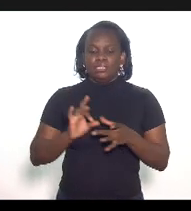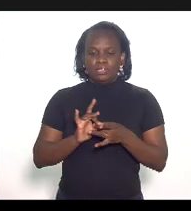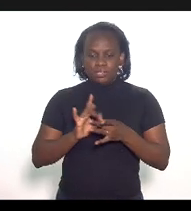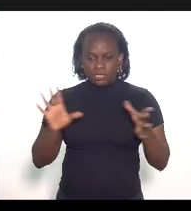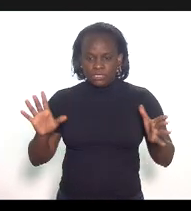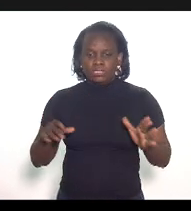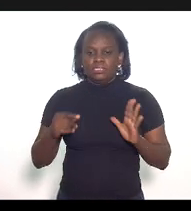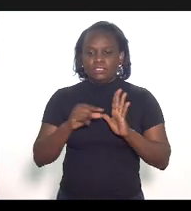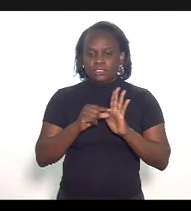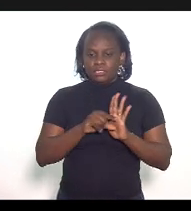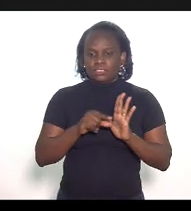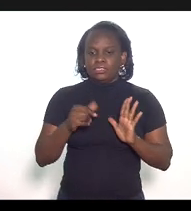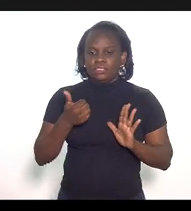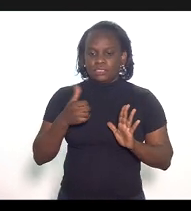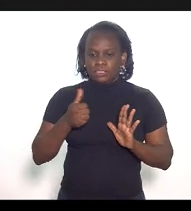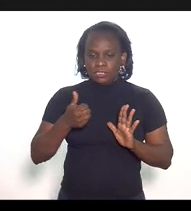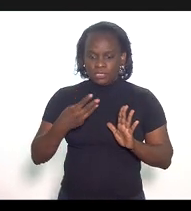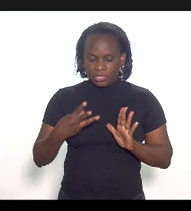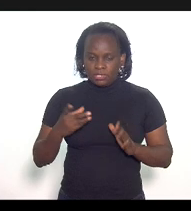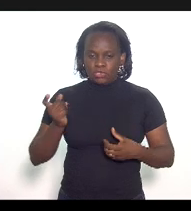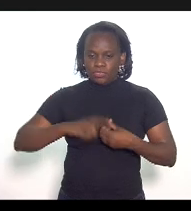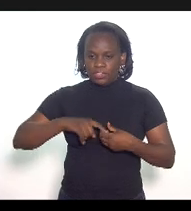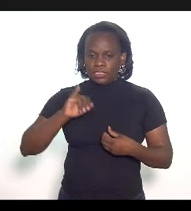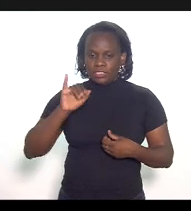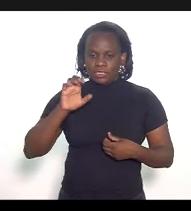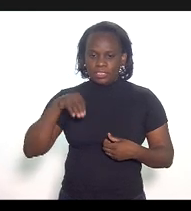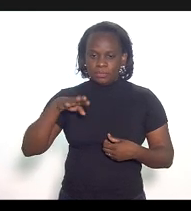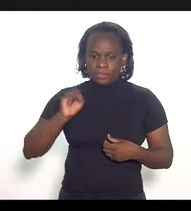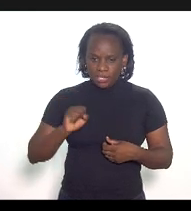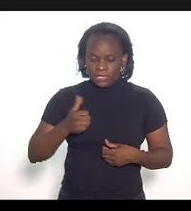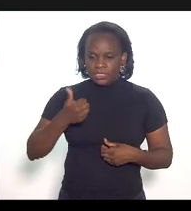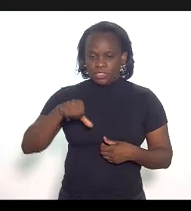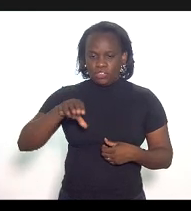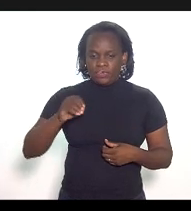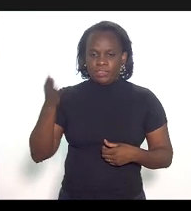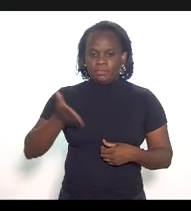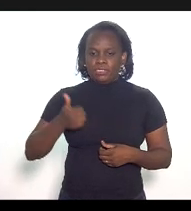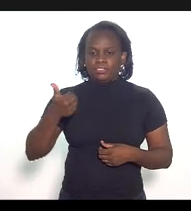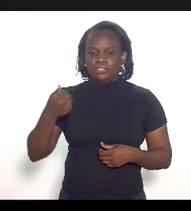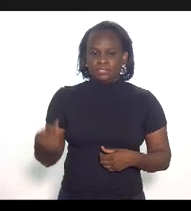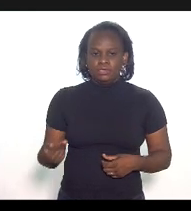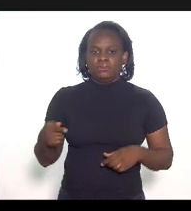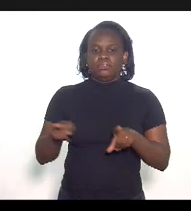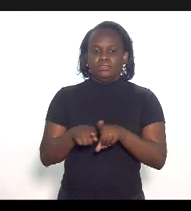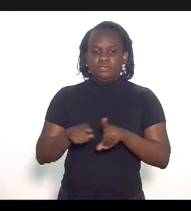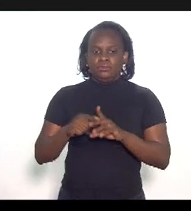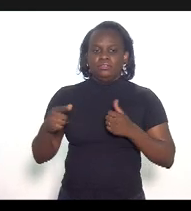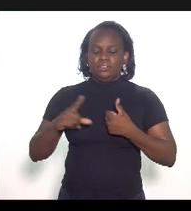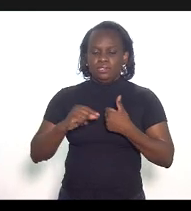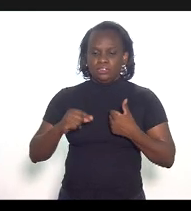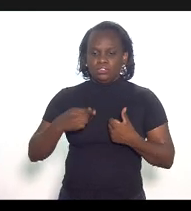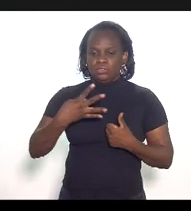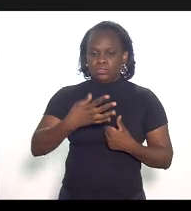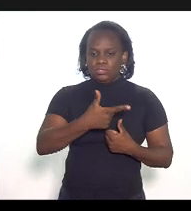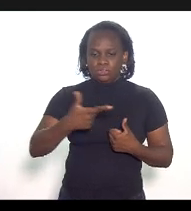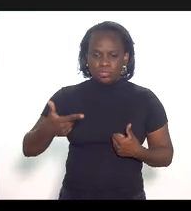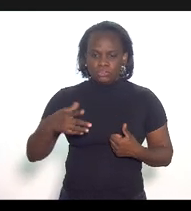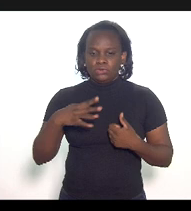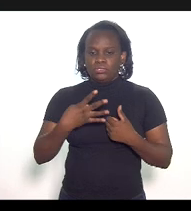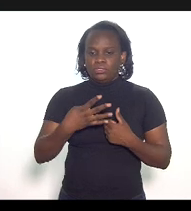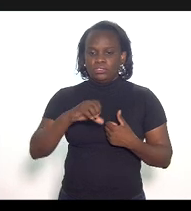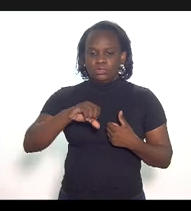cláusula 13ª do convênio ICMS nº 190-17, aderindo aos artigos 422 e